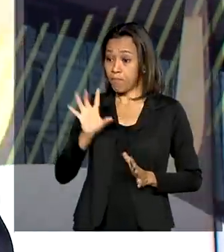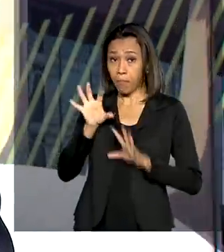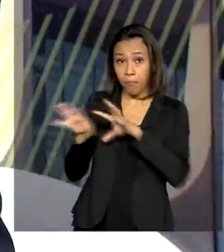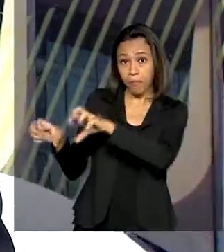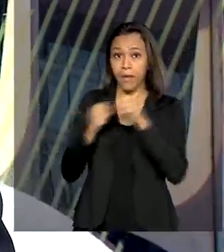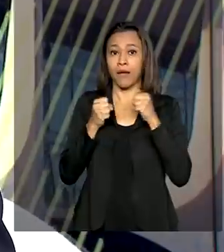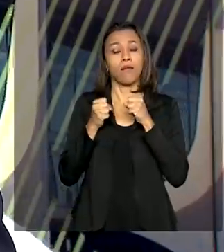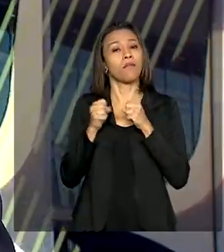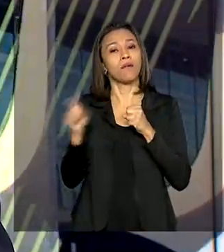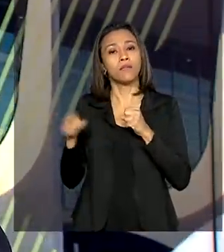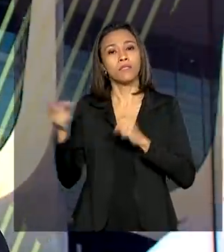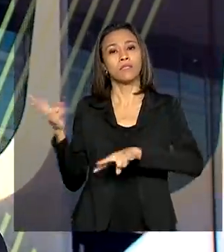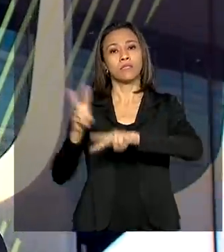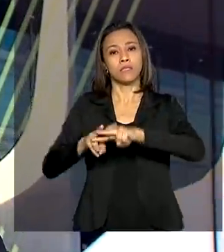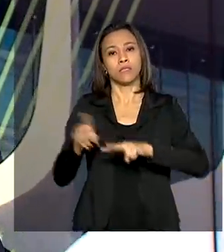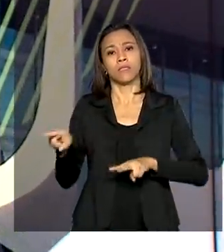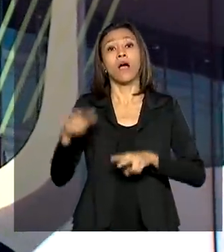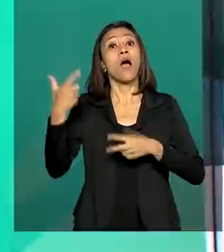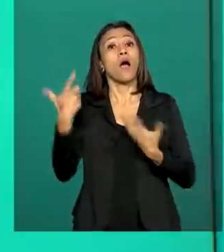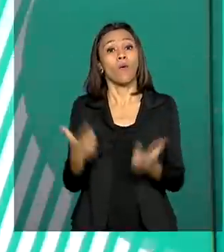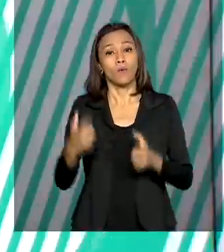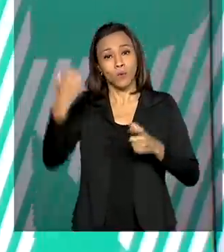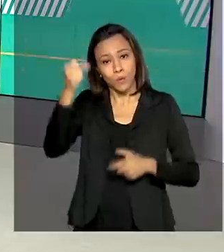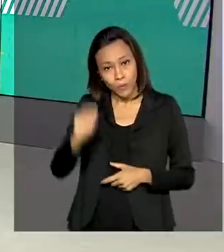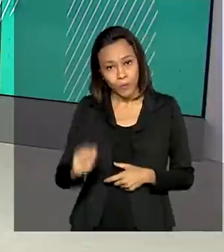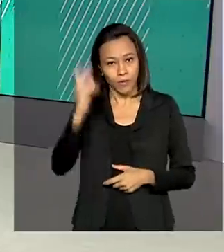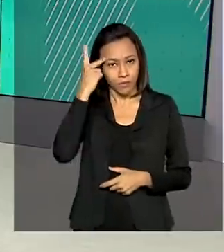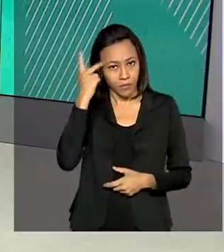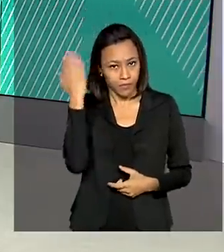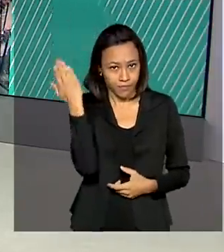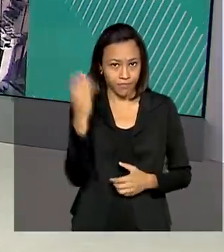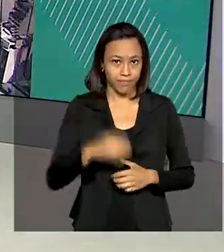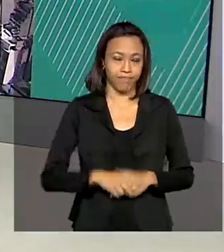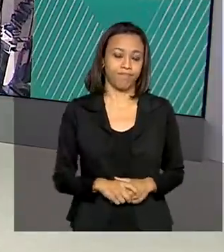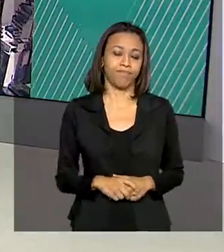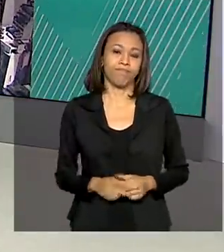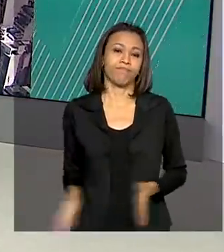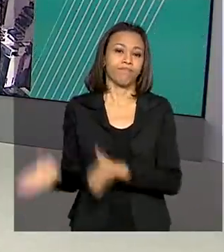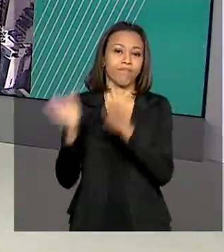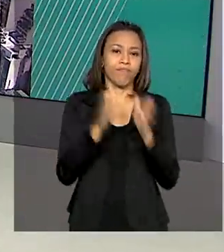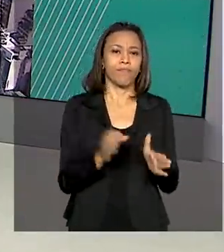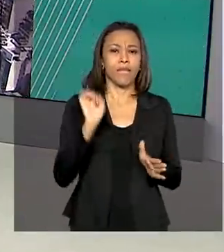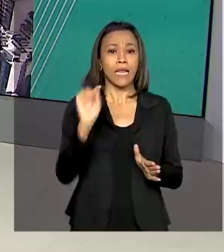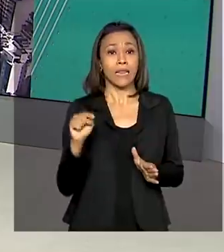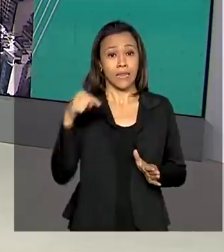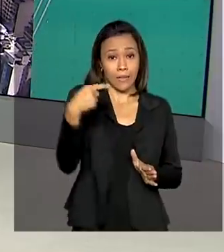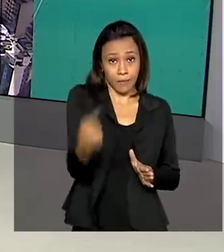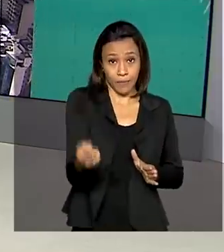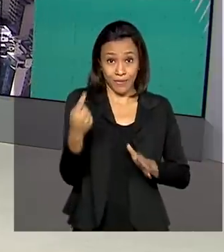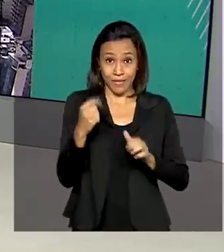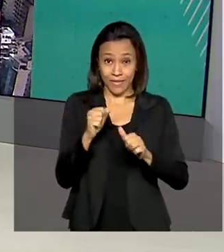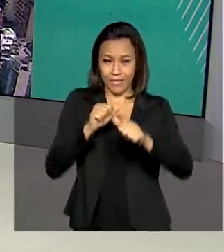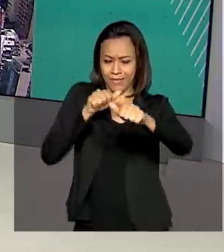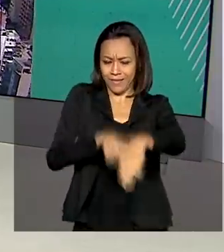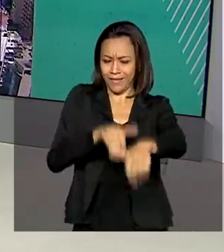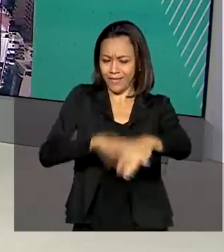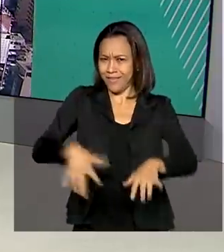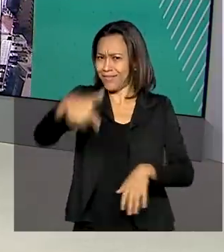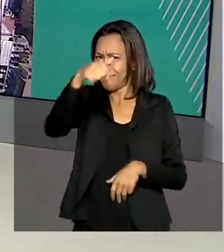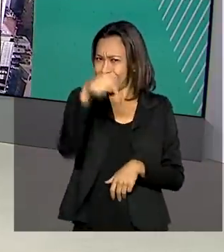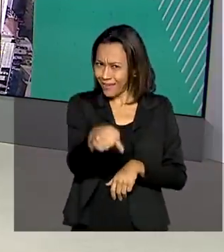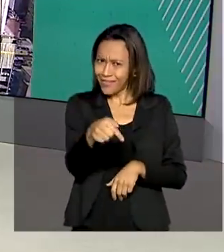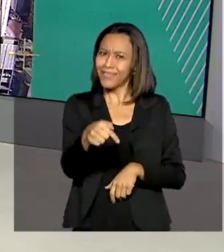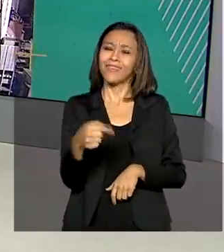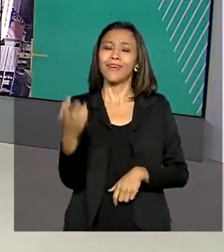busca e apreensão na zona sul da cidade de São Paulo. Depois das comemorações do 7 de setembro, o presidente Jair